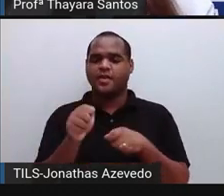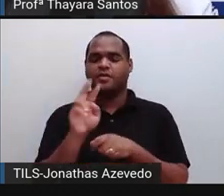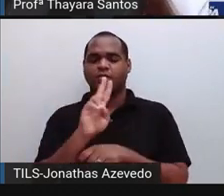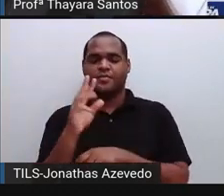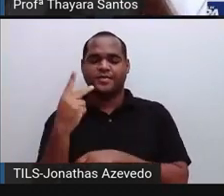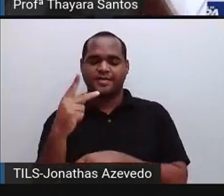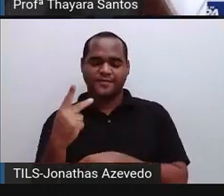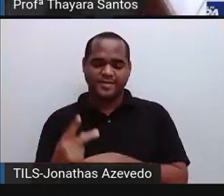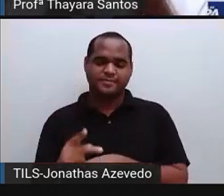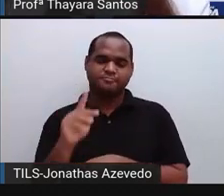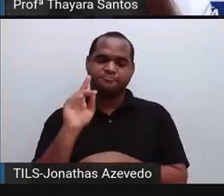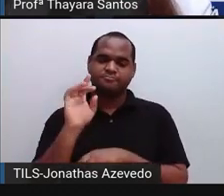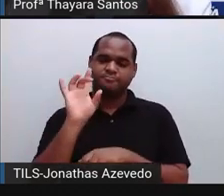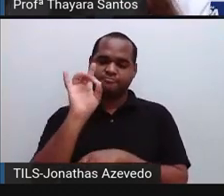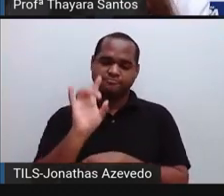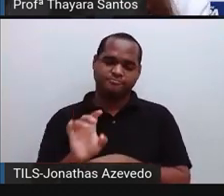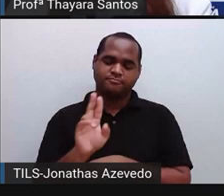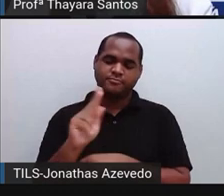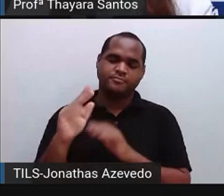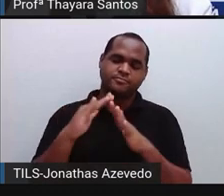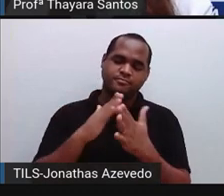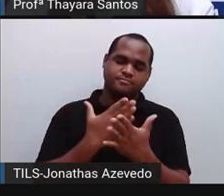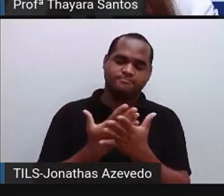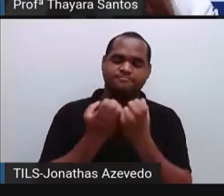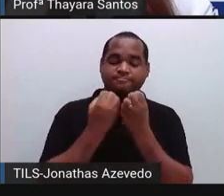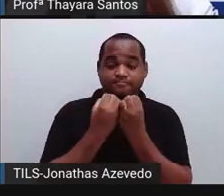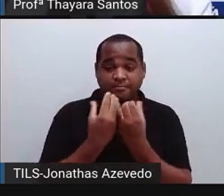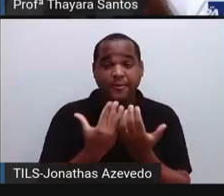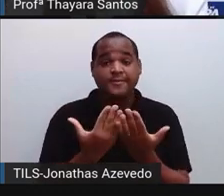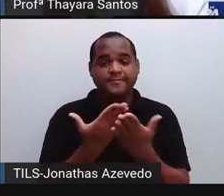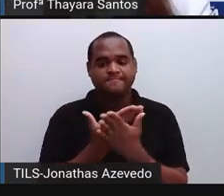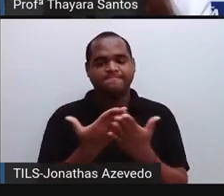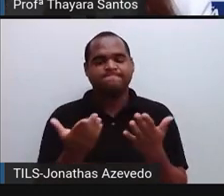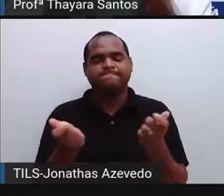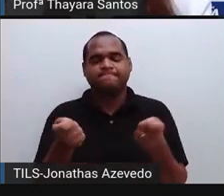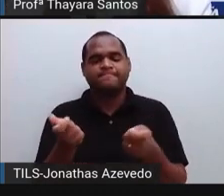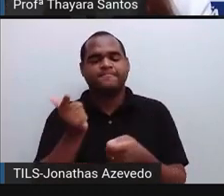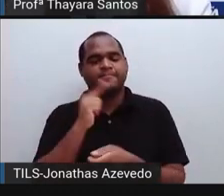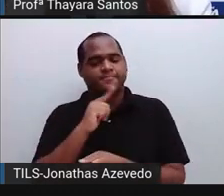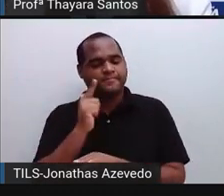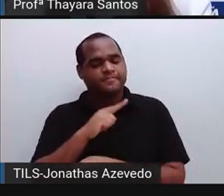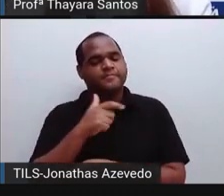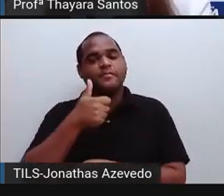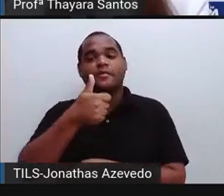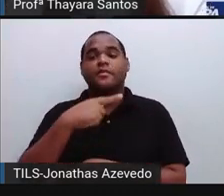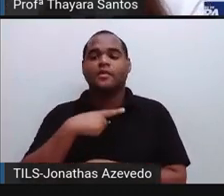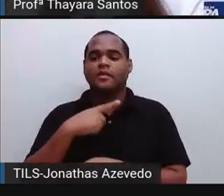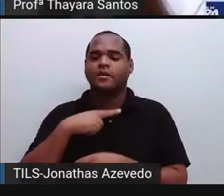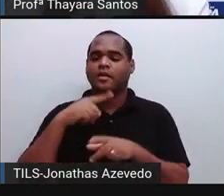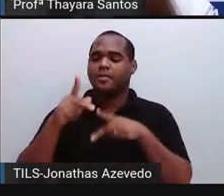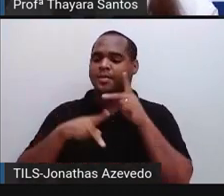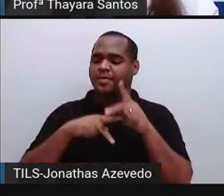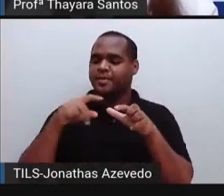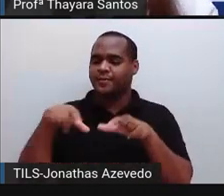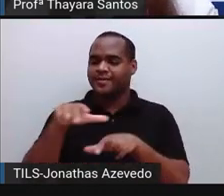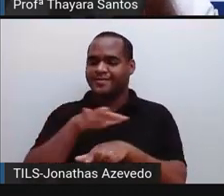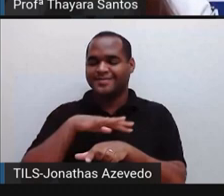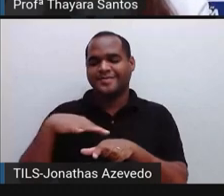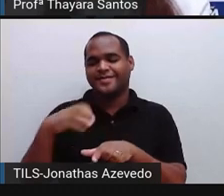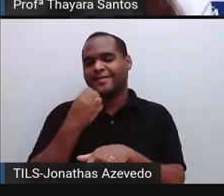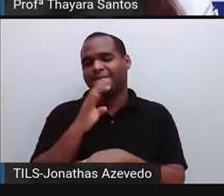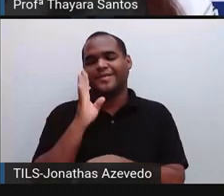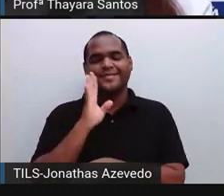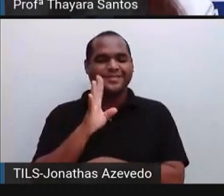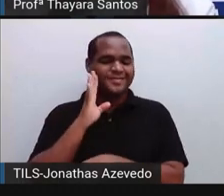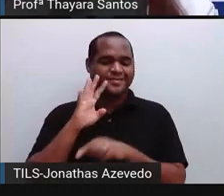vocês, se vocês puderem botar o nome da escola do lado, vai ser muito bom, porque eu consigo ver qual a pontuação de cada um, e vai ser legal saber